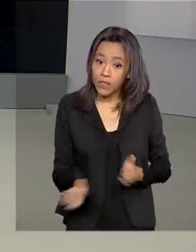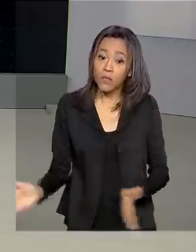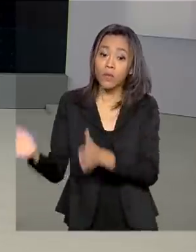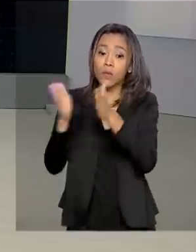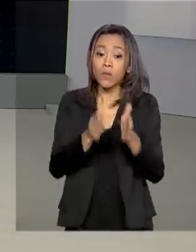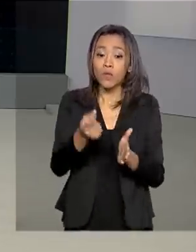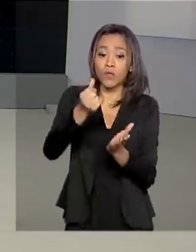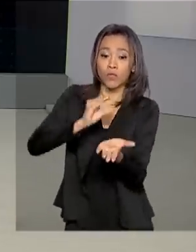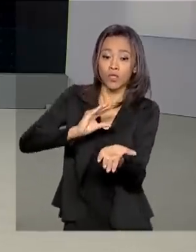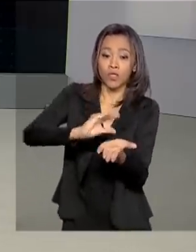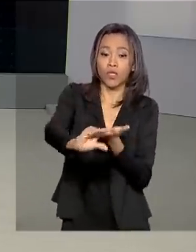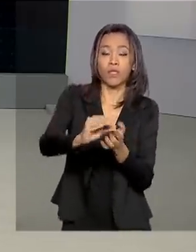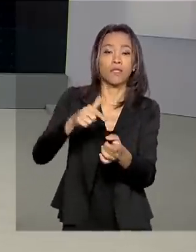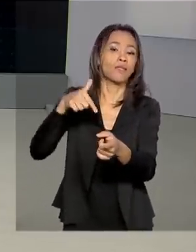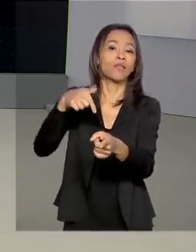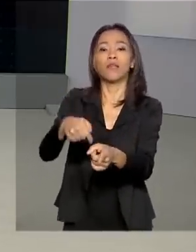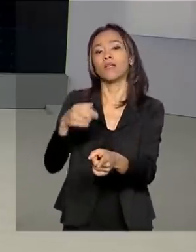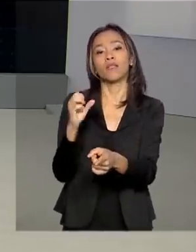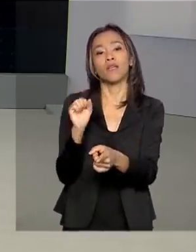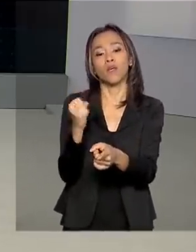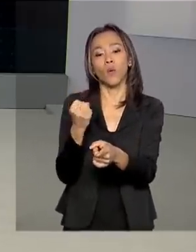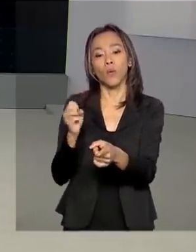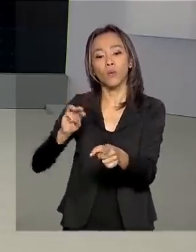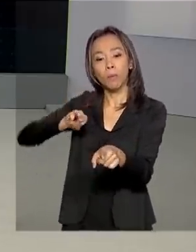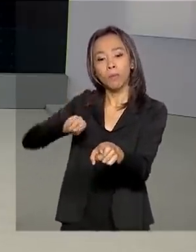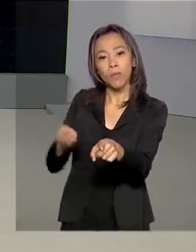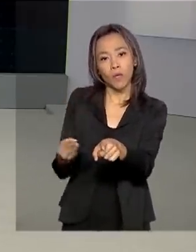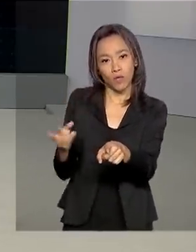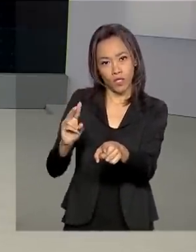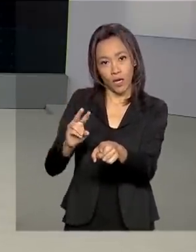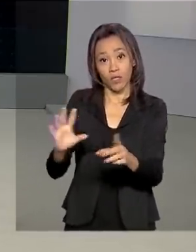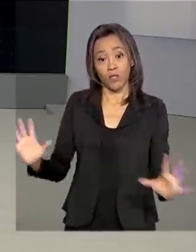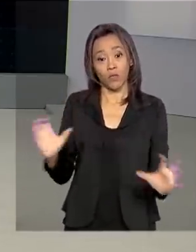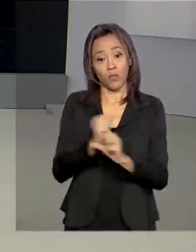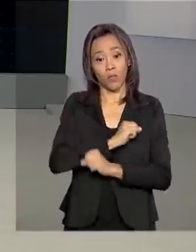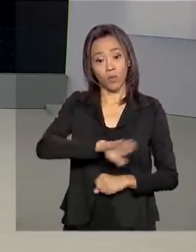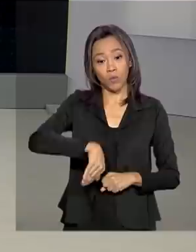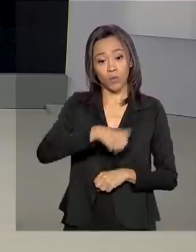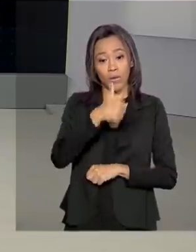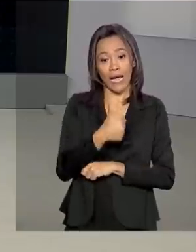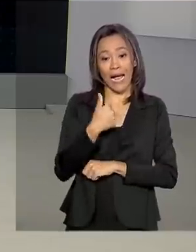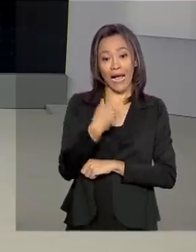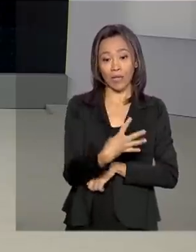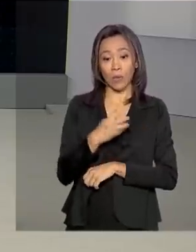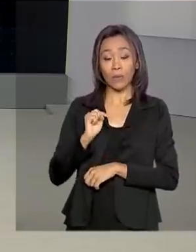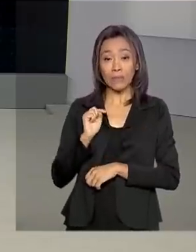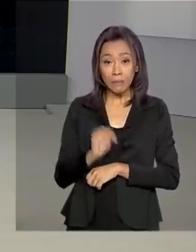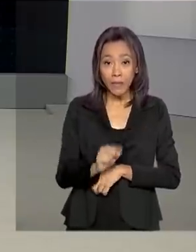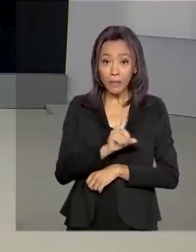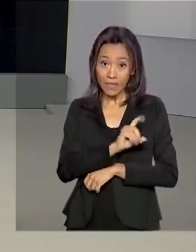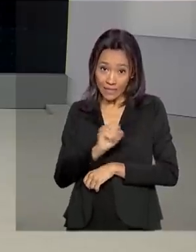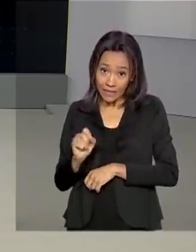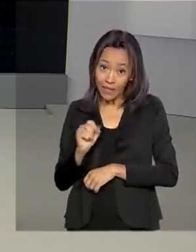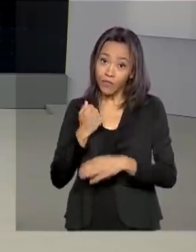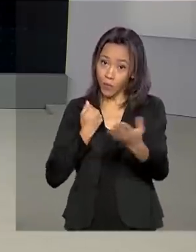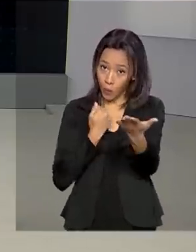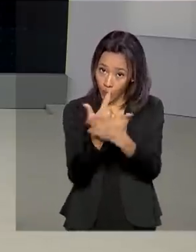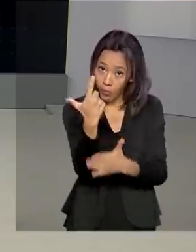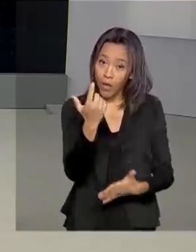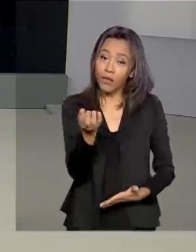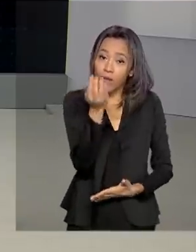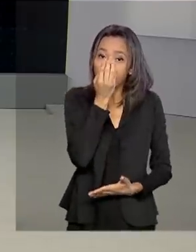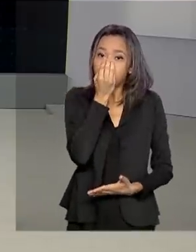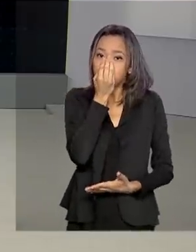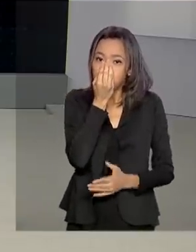milhões de reais. Com isso, o governo totaliza 14.100 respiradores adquiridos. Os equipamentos